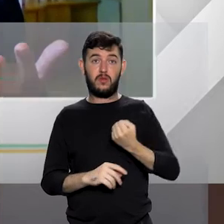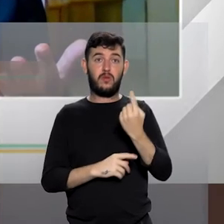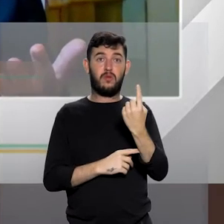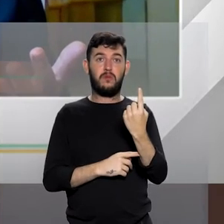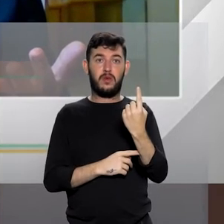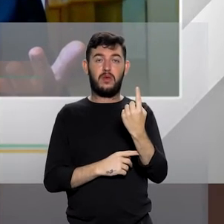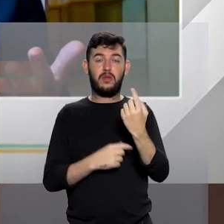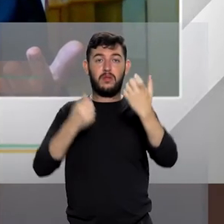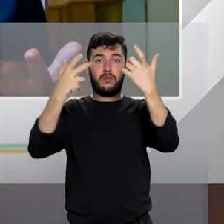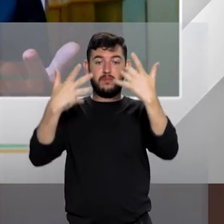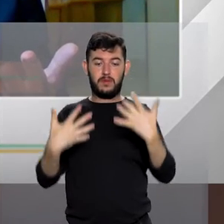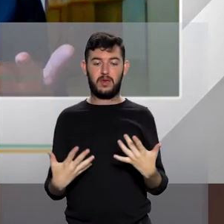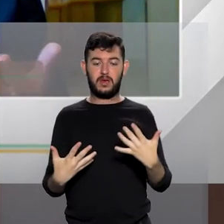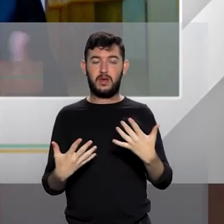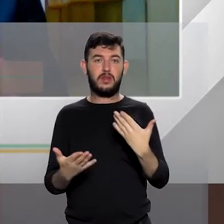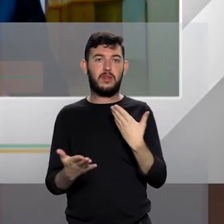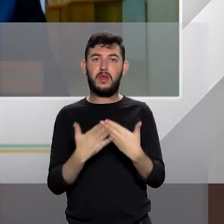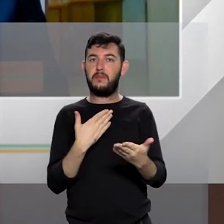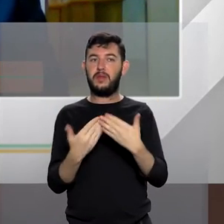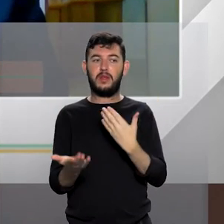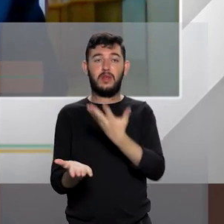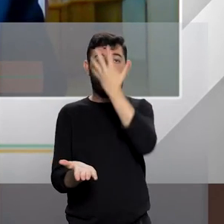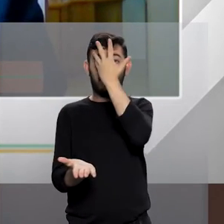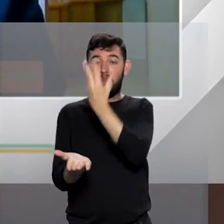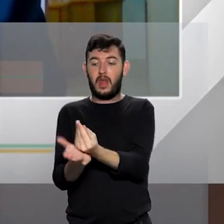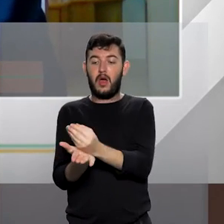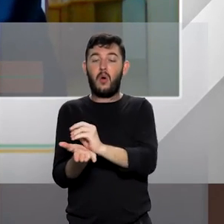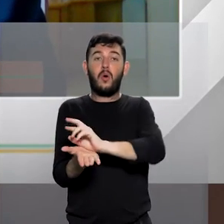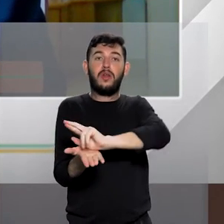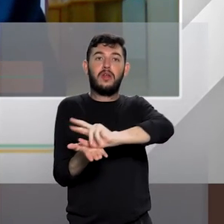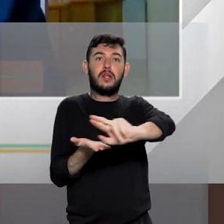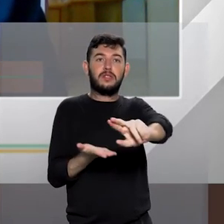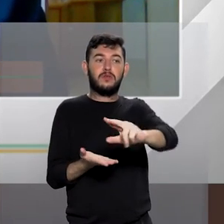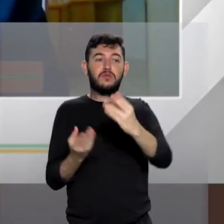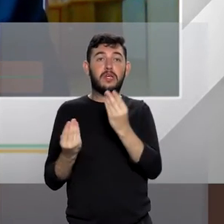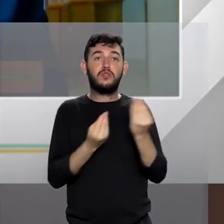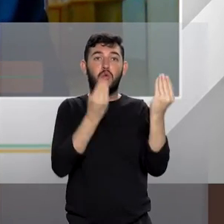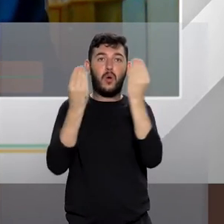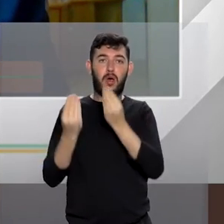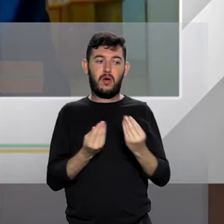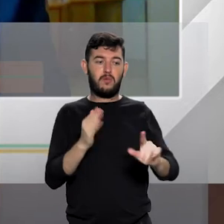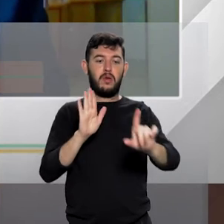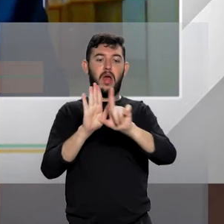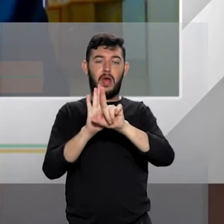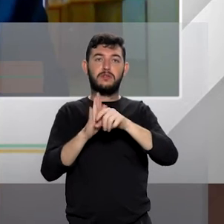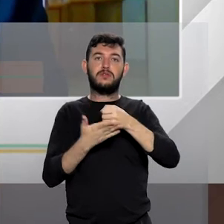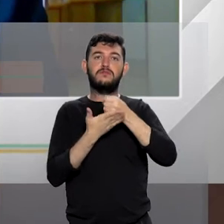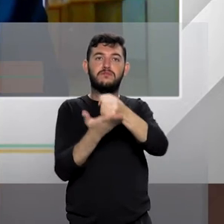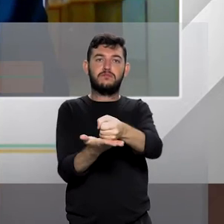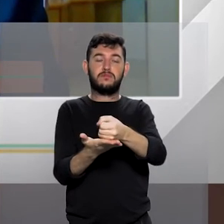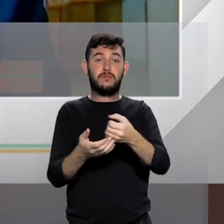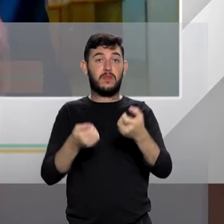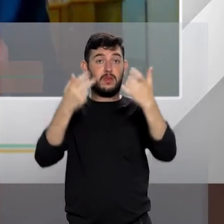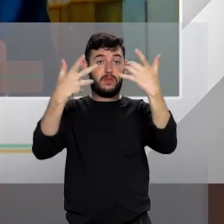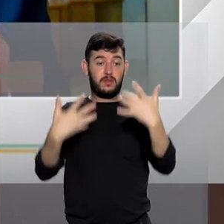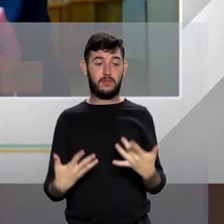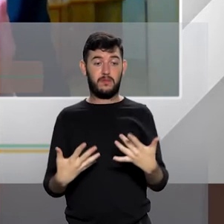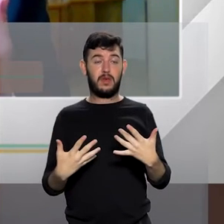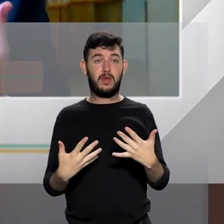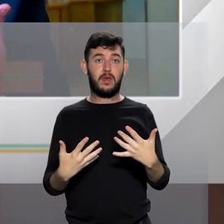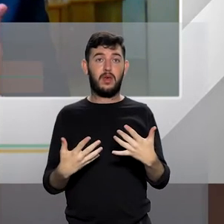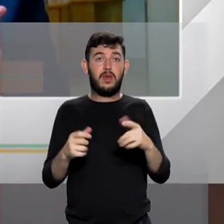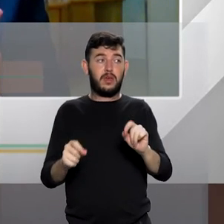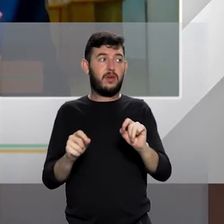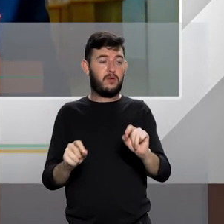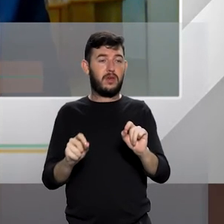independentemente da orientação sexual. Portanto, a lei Maria da Penha expressamente previu que numa relação entre duas mulheres, uma relação